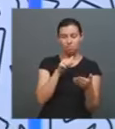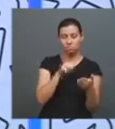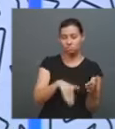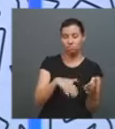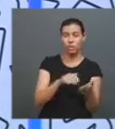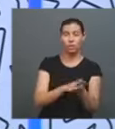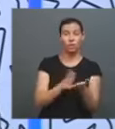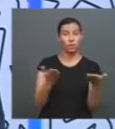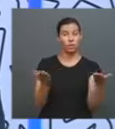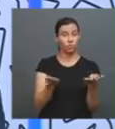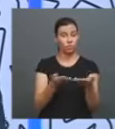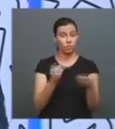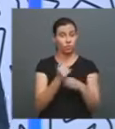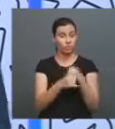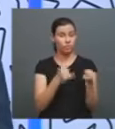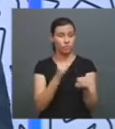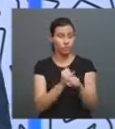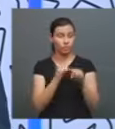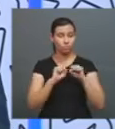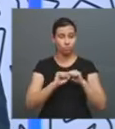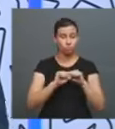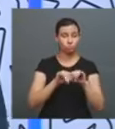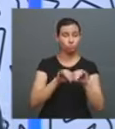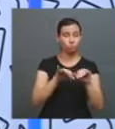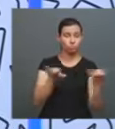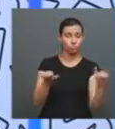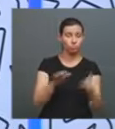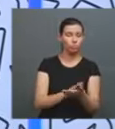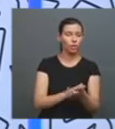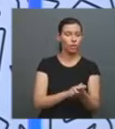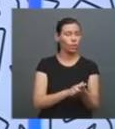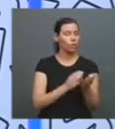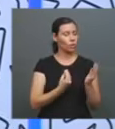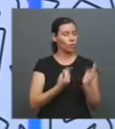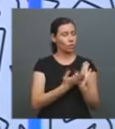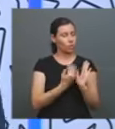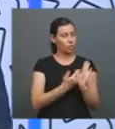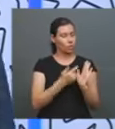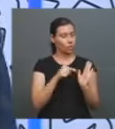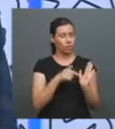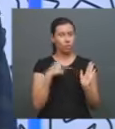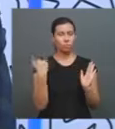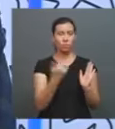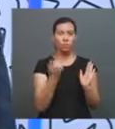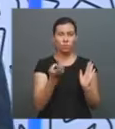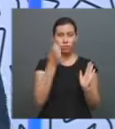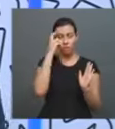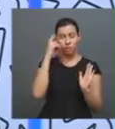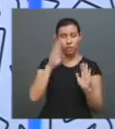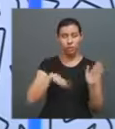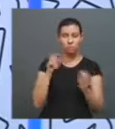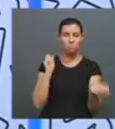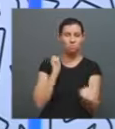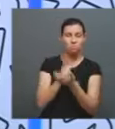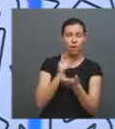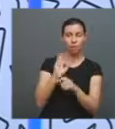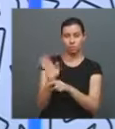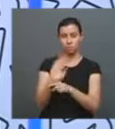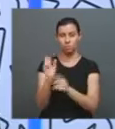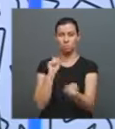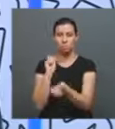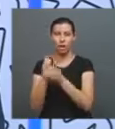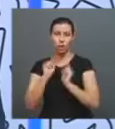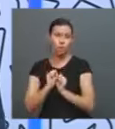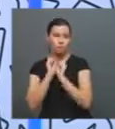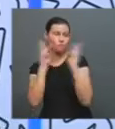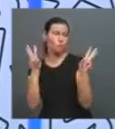de popularização, mas a gente tem um grande debate. Qual é o valor do livro na nossa cultura? Por que gastamos mais em shows de música, em cinemas, do que com livros?